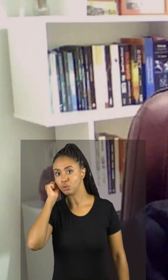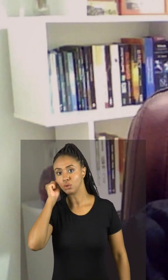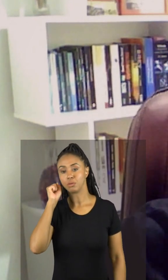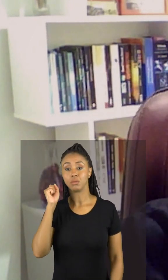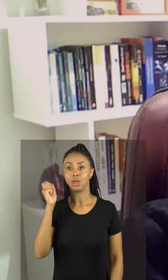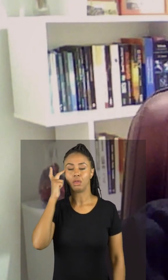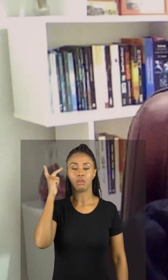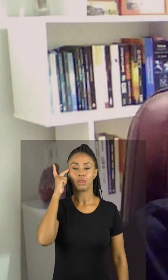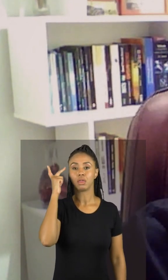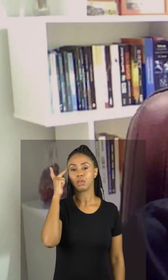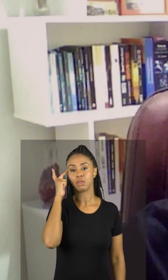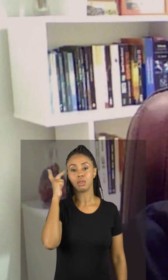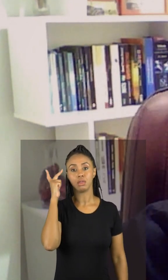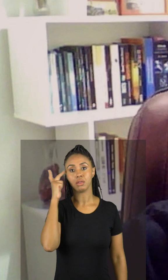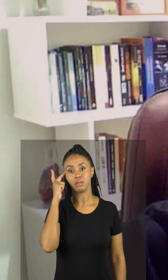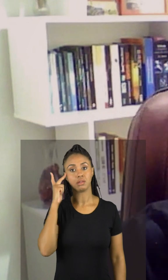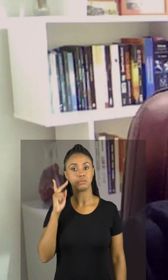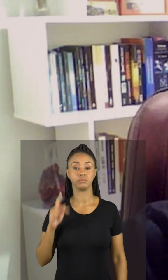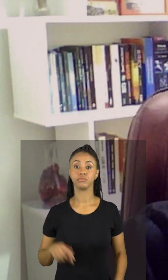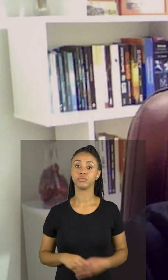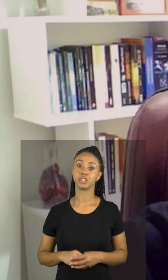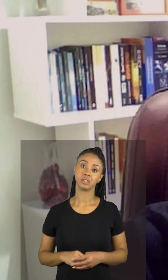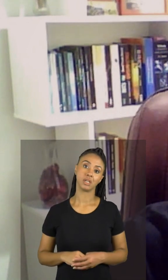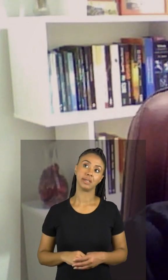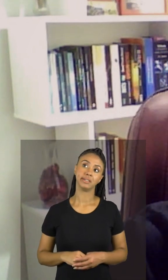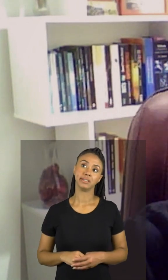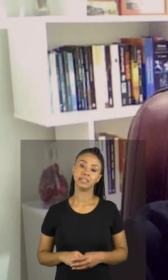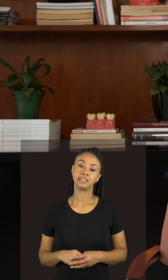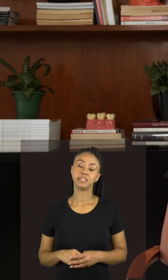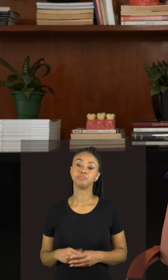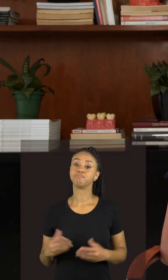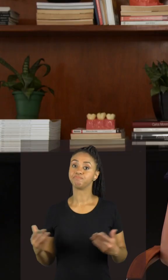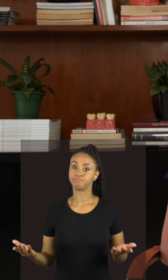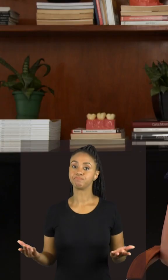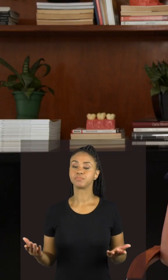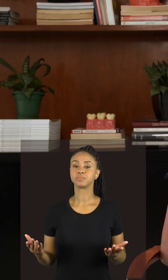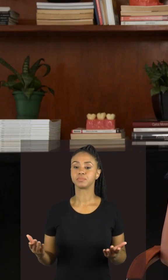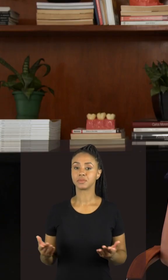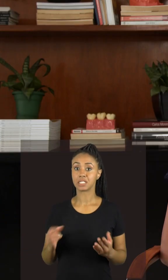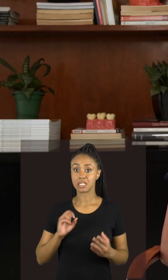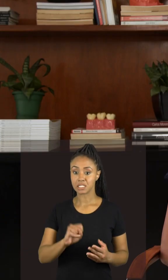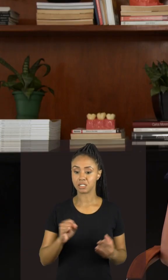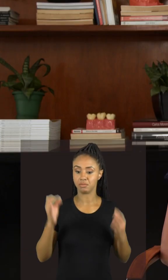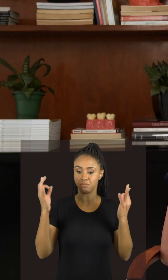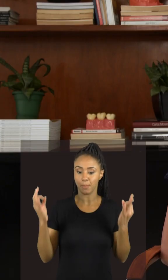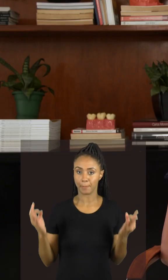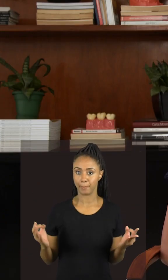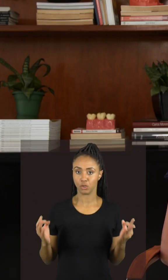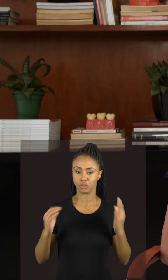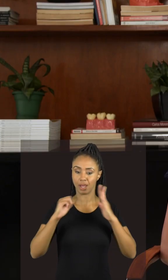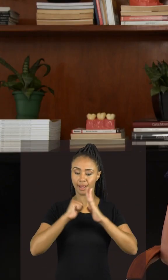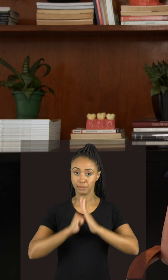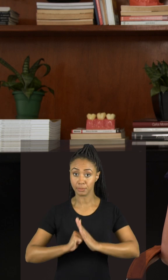quando resolvemos aí pegar no sono durante a noite e a meditação ela tende então